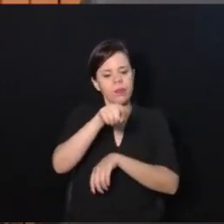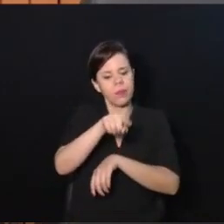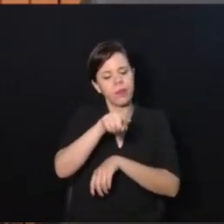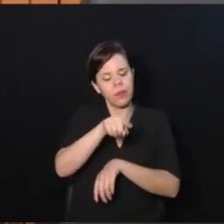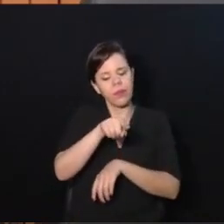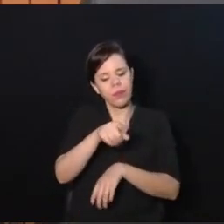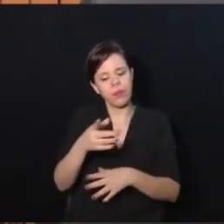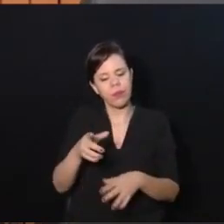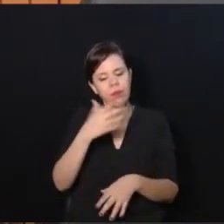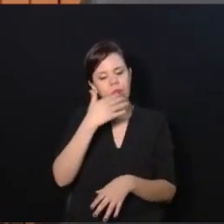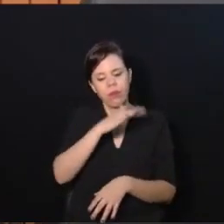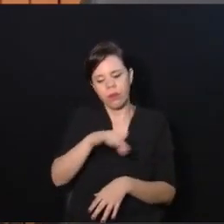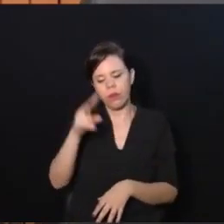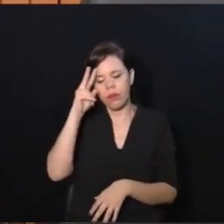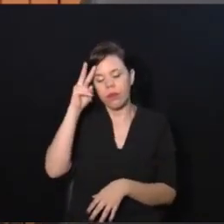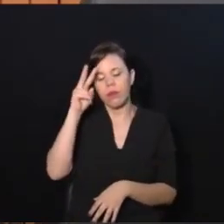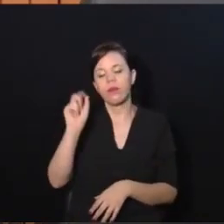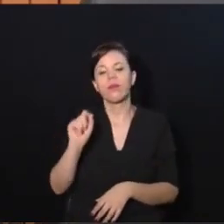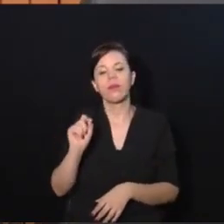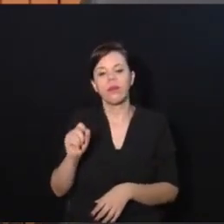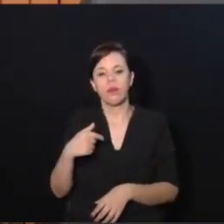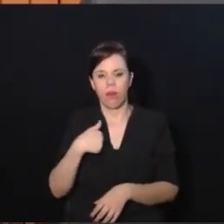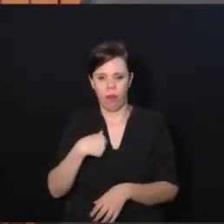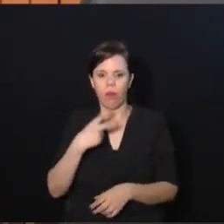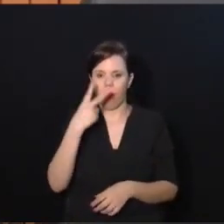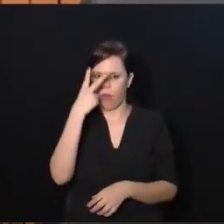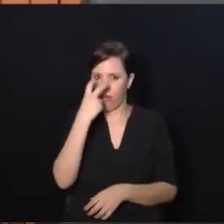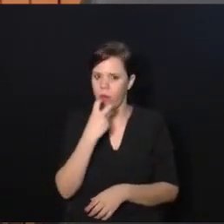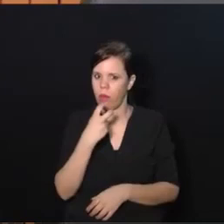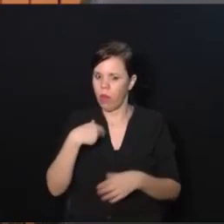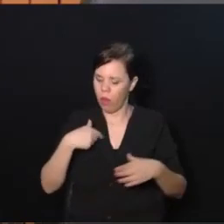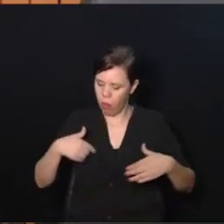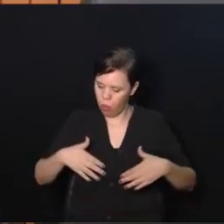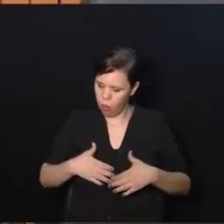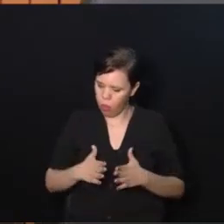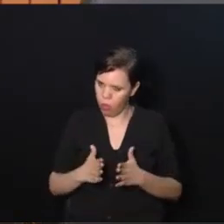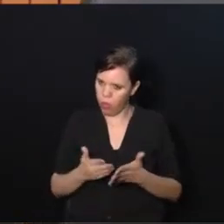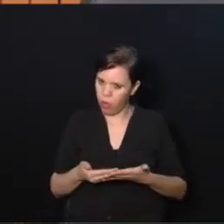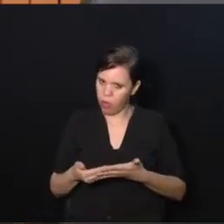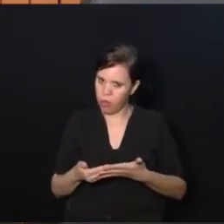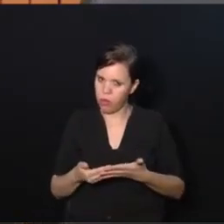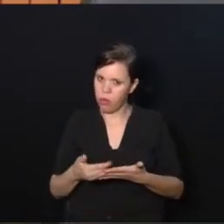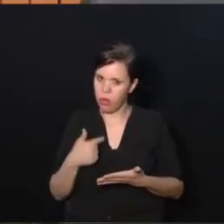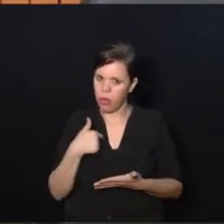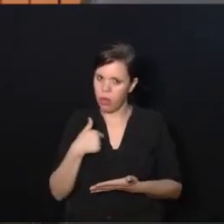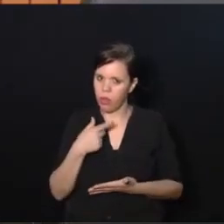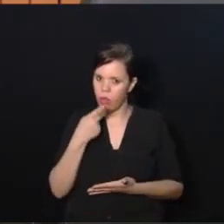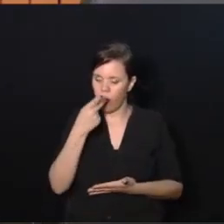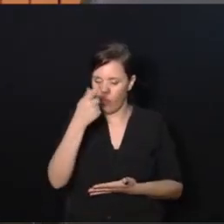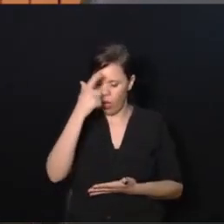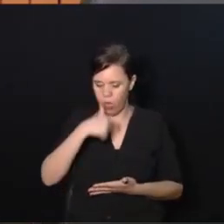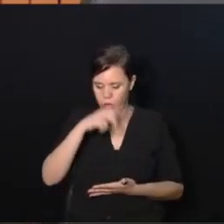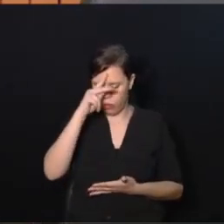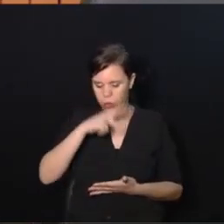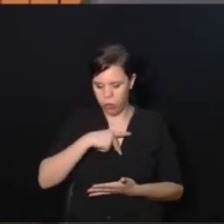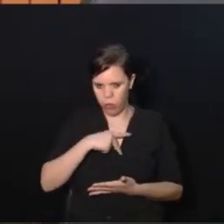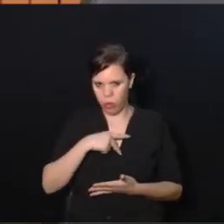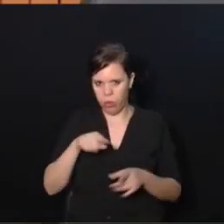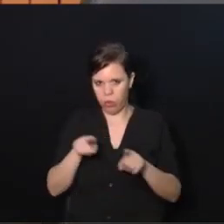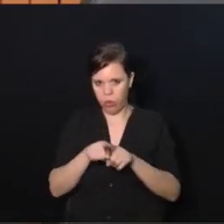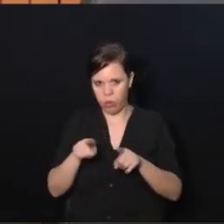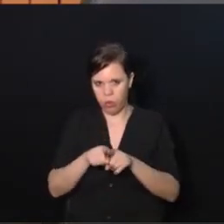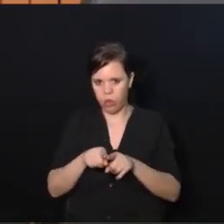recebe? Lembrando, eu tenho deficiência desde que nasci. Então, eu estou falando de mim e